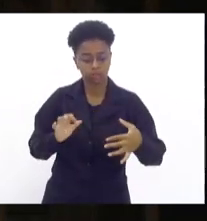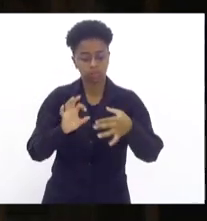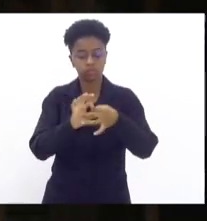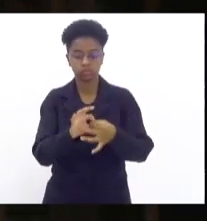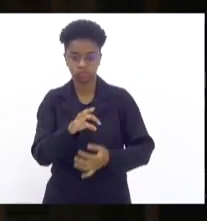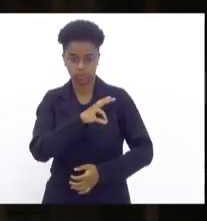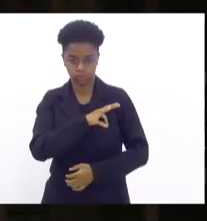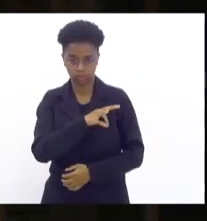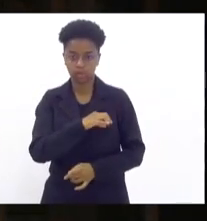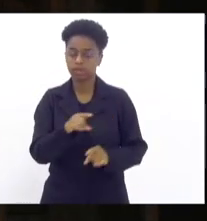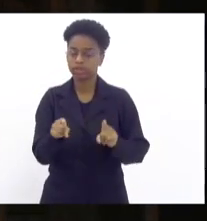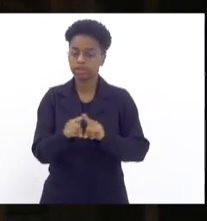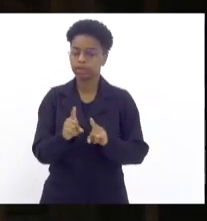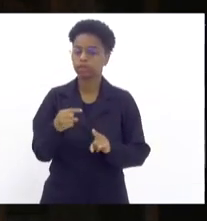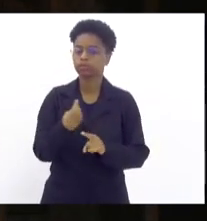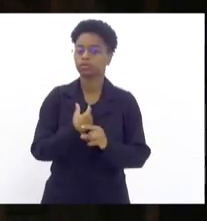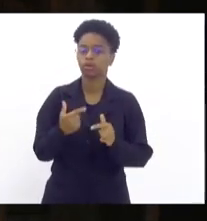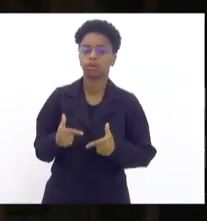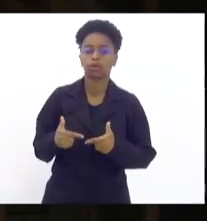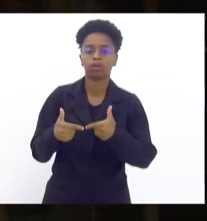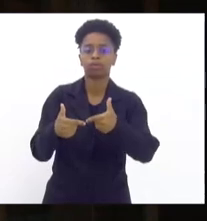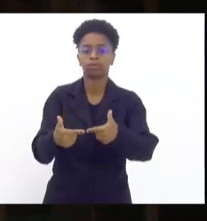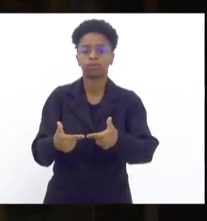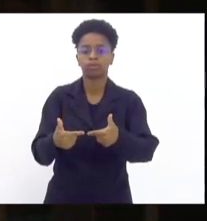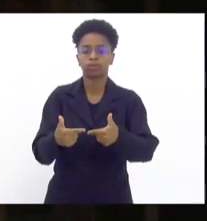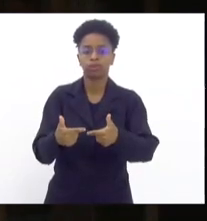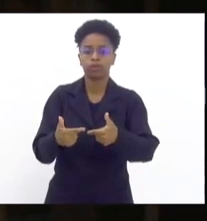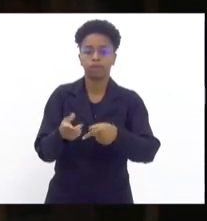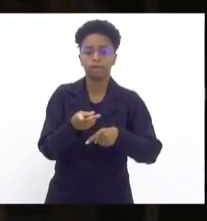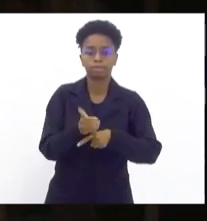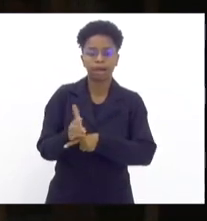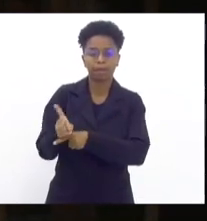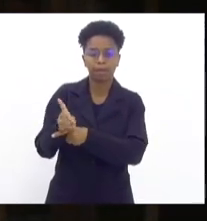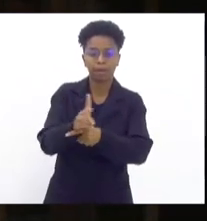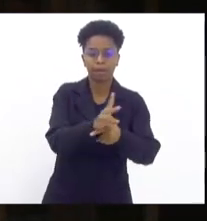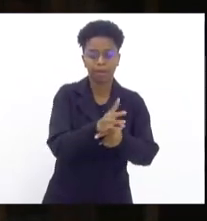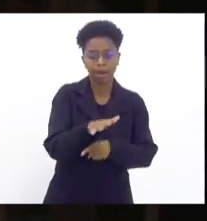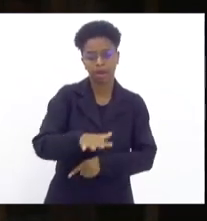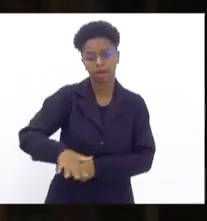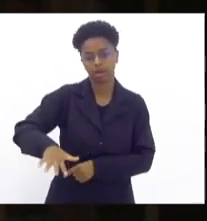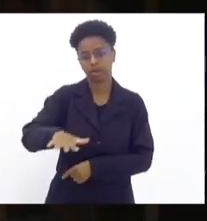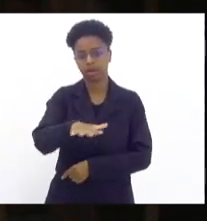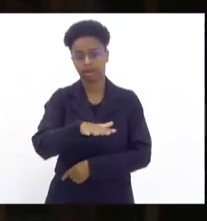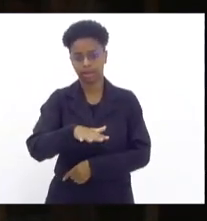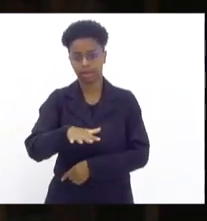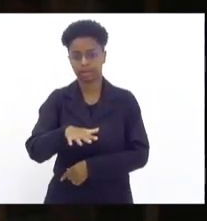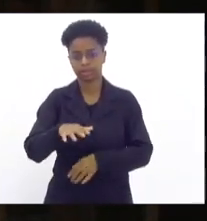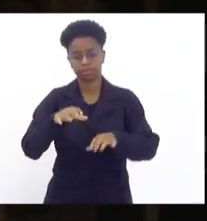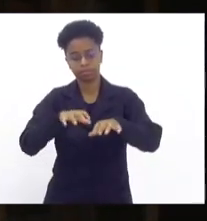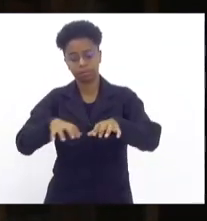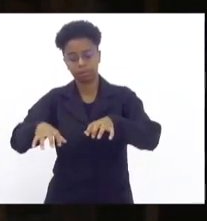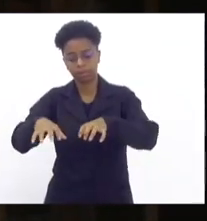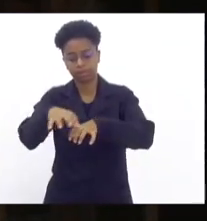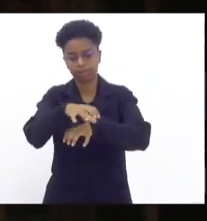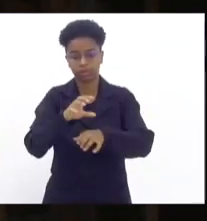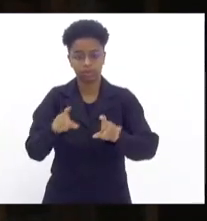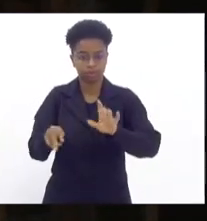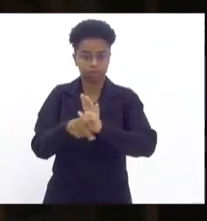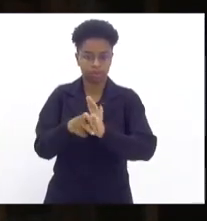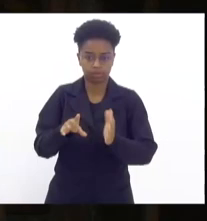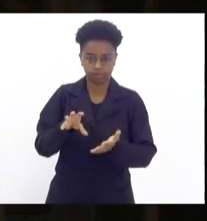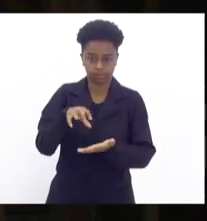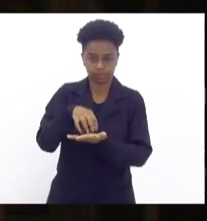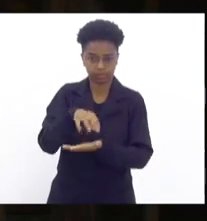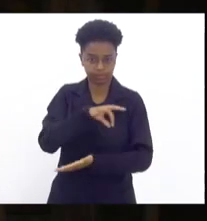nós estamos realizando uma ronda nas áreas de toda a circunscrição do Departamento de Polícia da